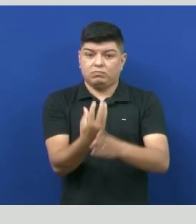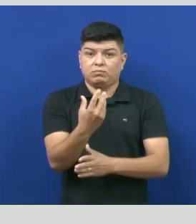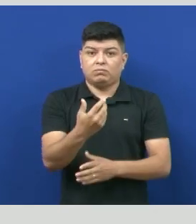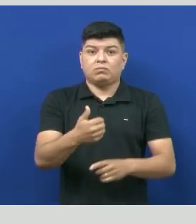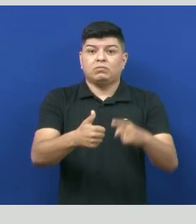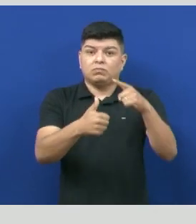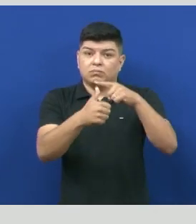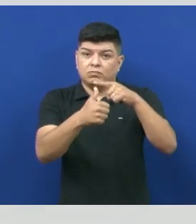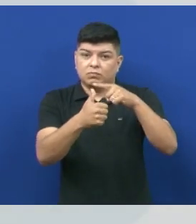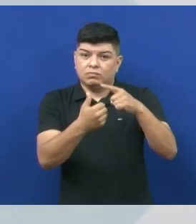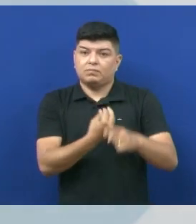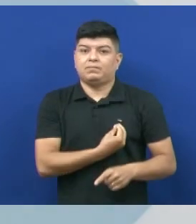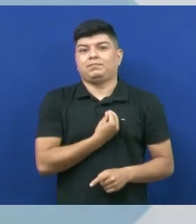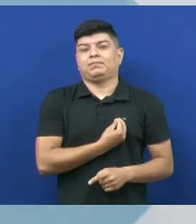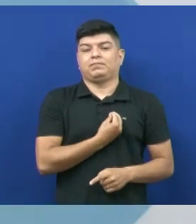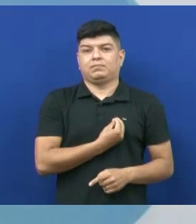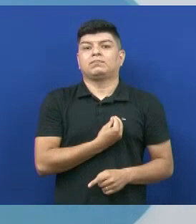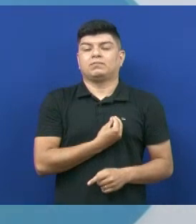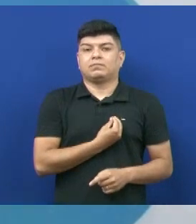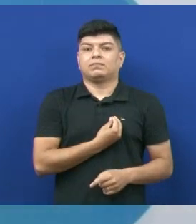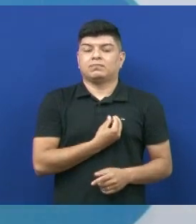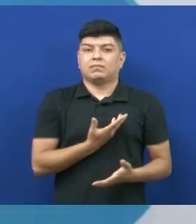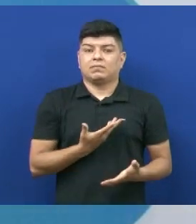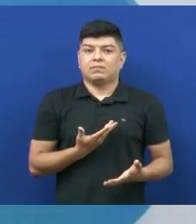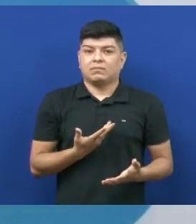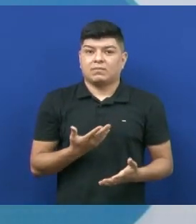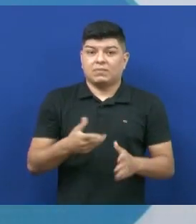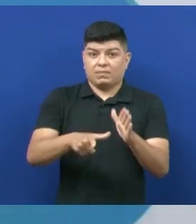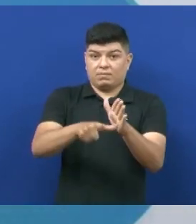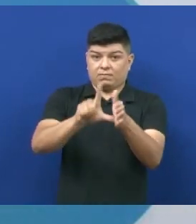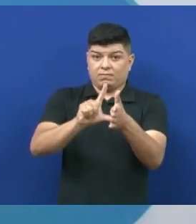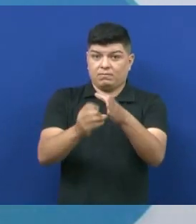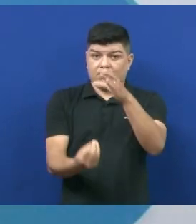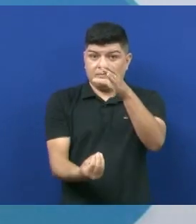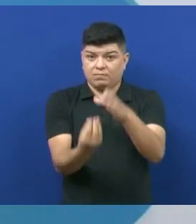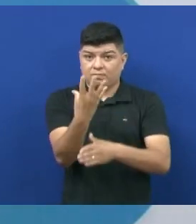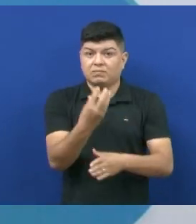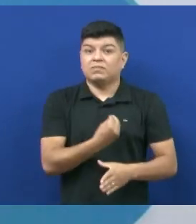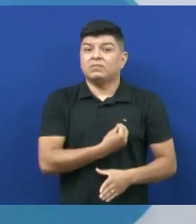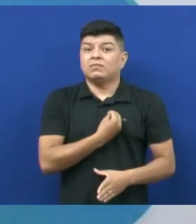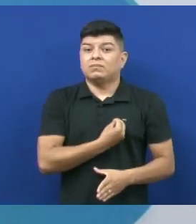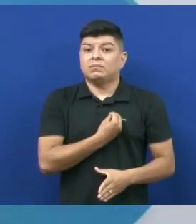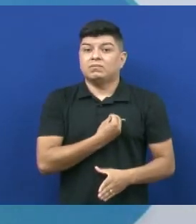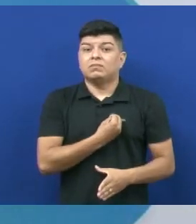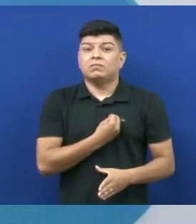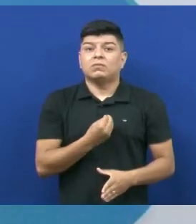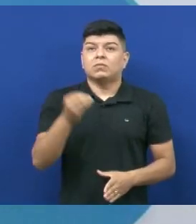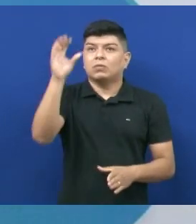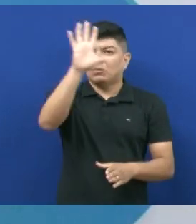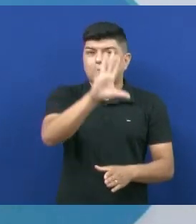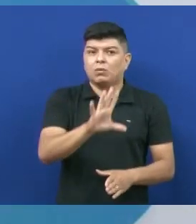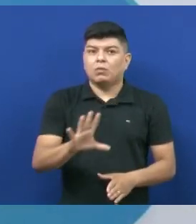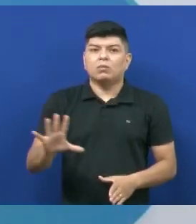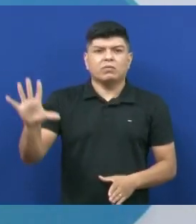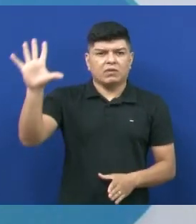Tranquilo. É uma questão. Mas só que antes de surgir a vida, formou-se o universo,